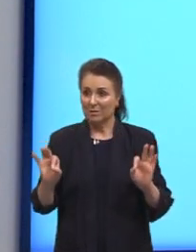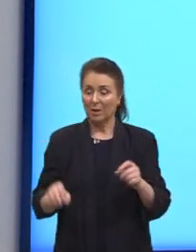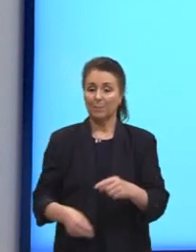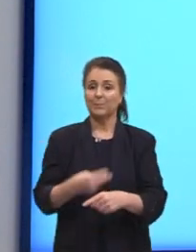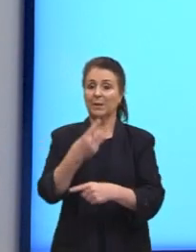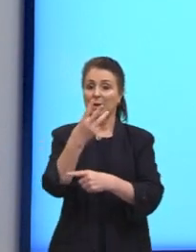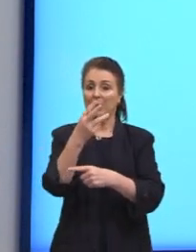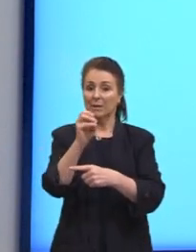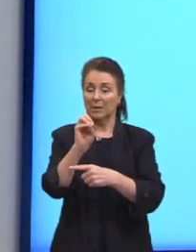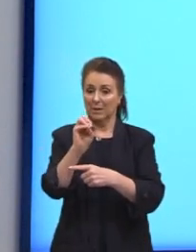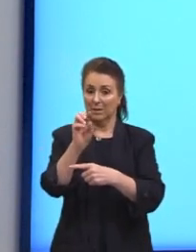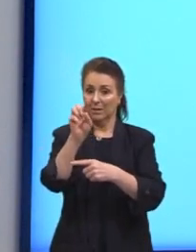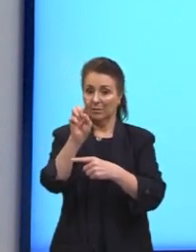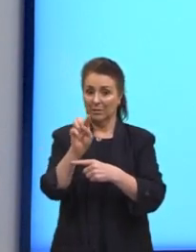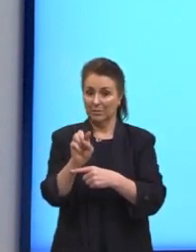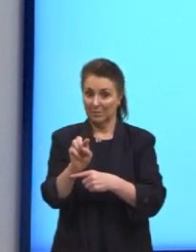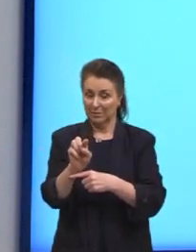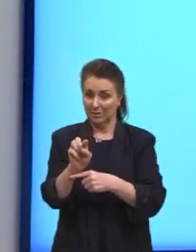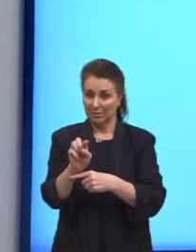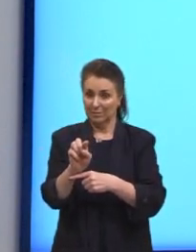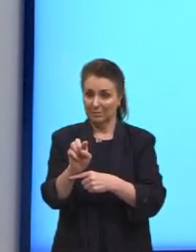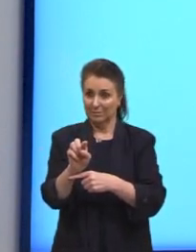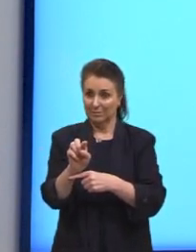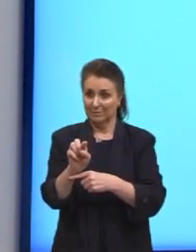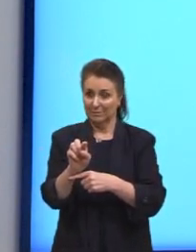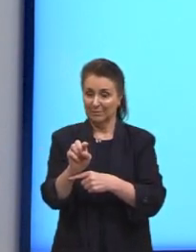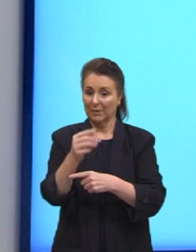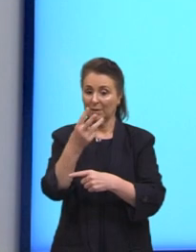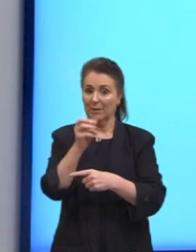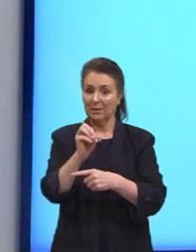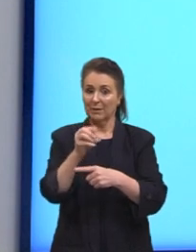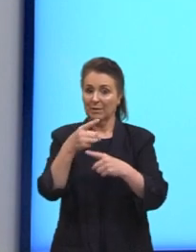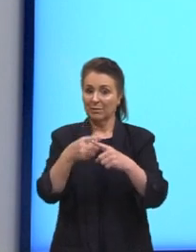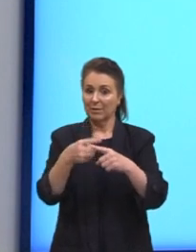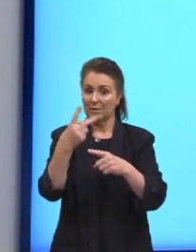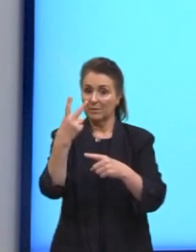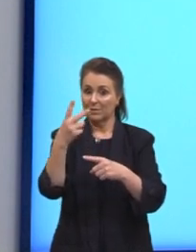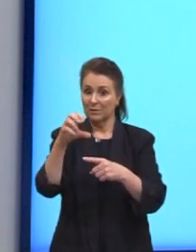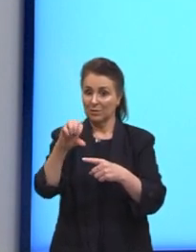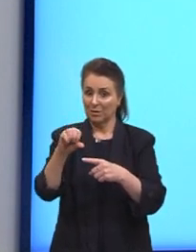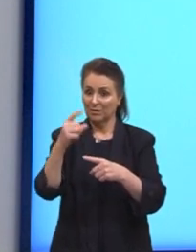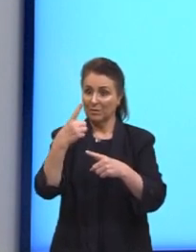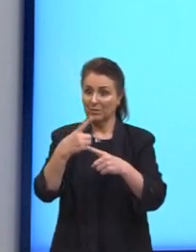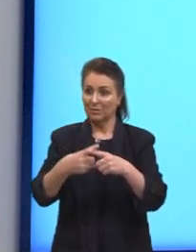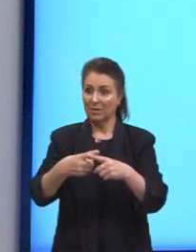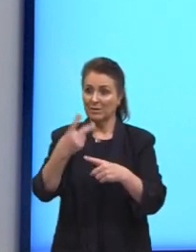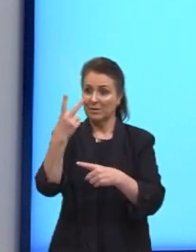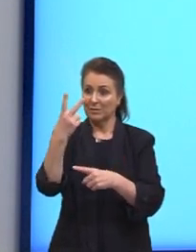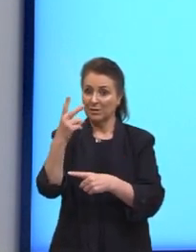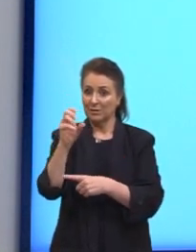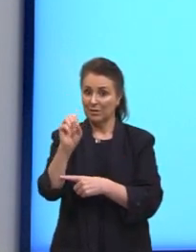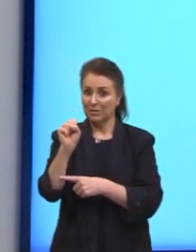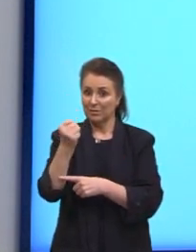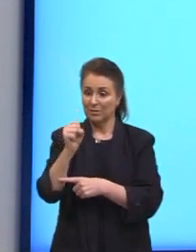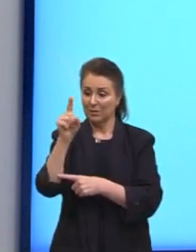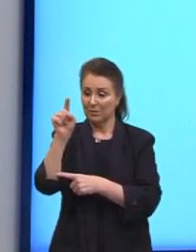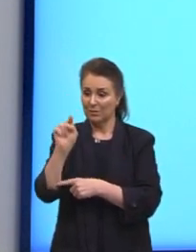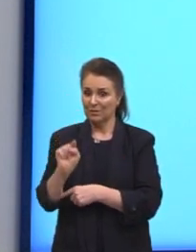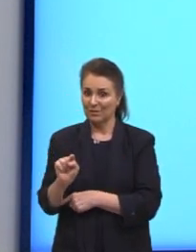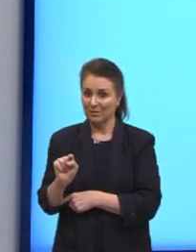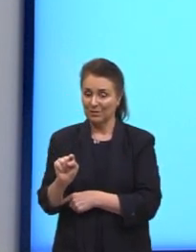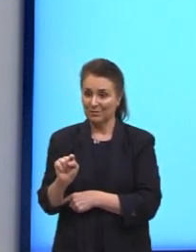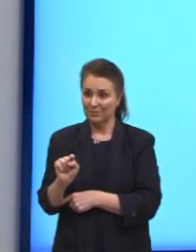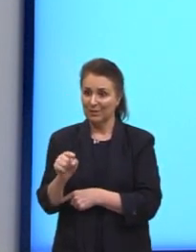30 fatorial, nós vamos reescrever. 30 vezes 29 vezes fatorial de 28.